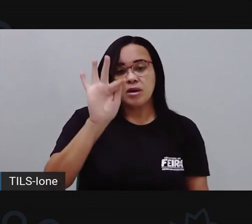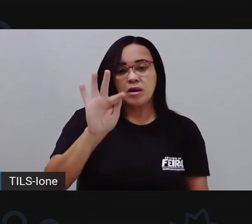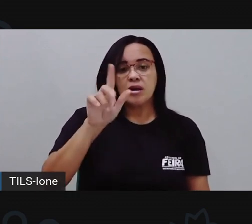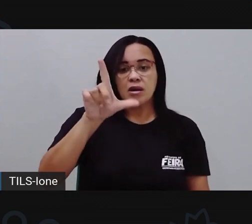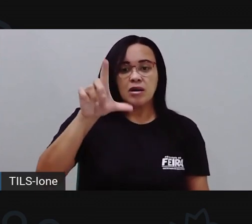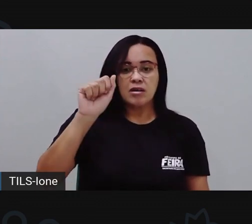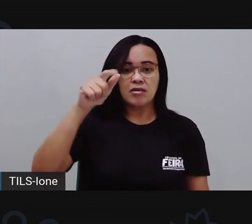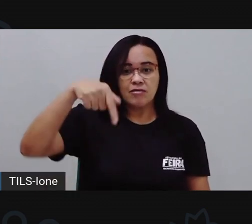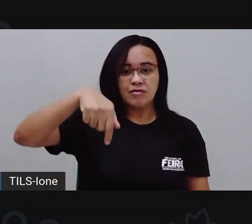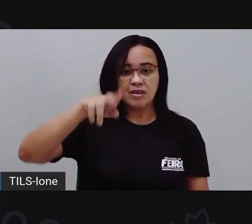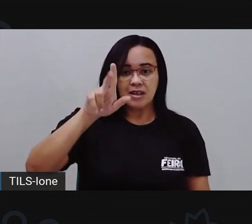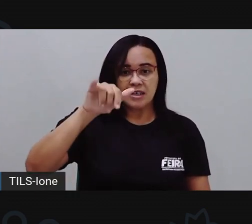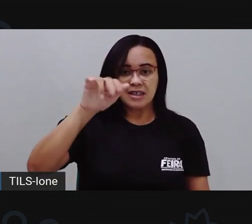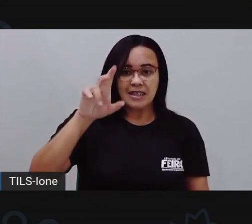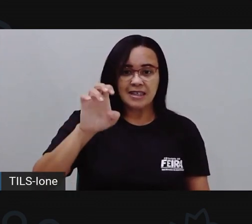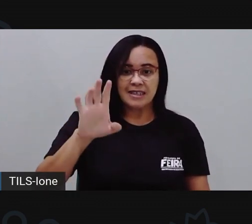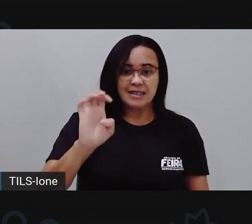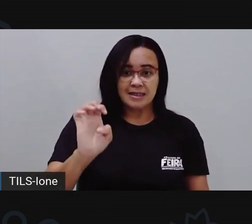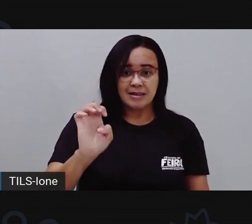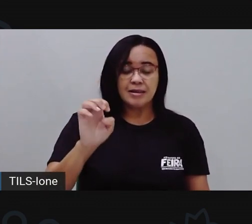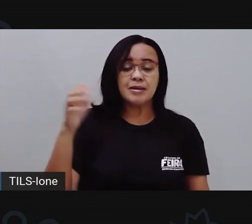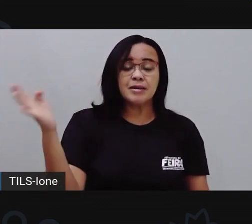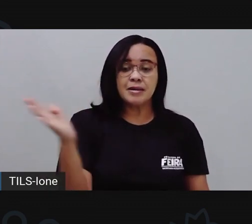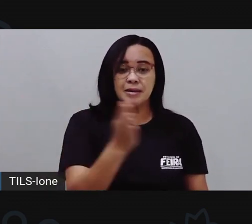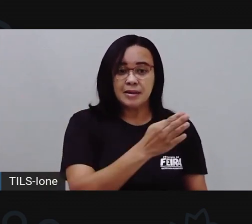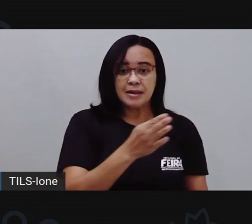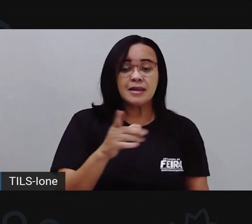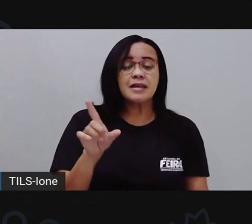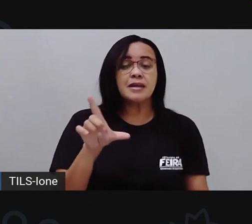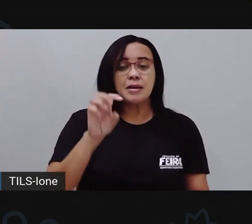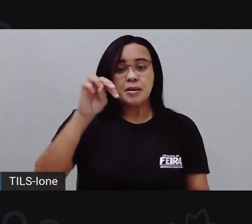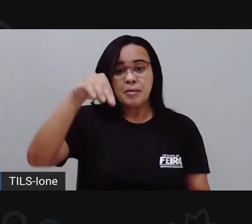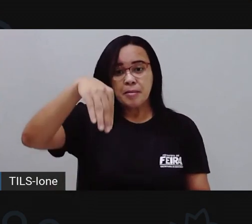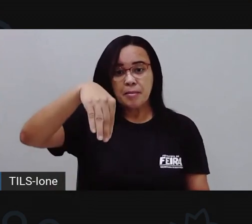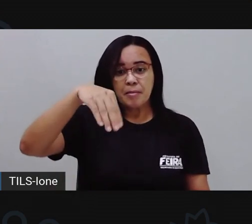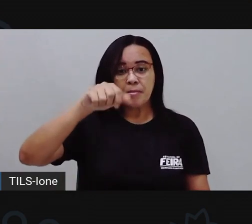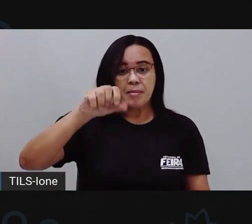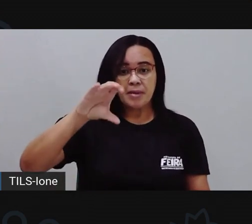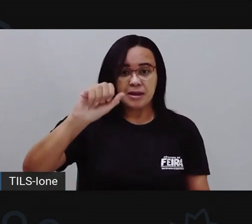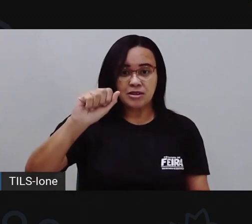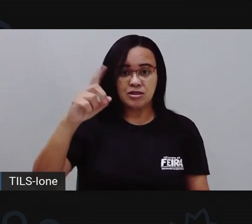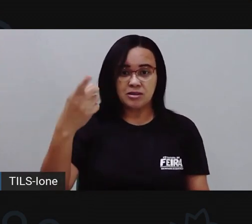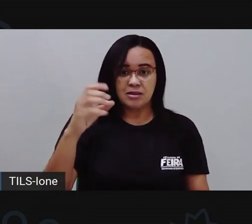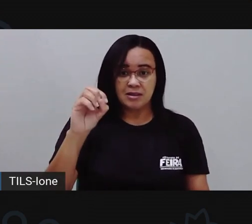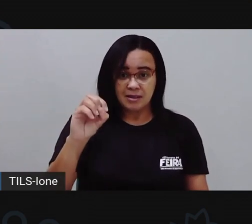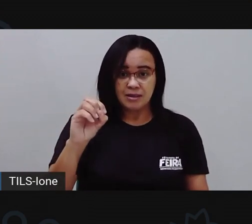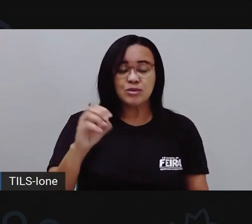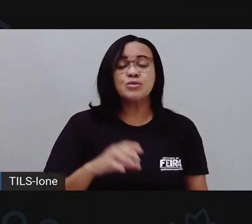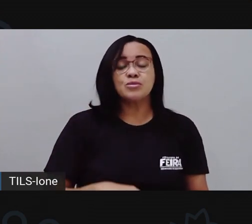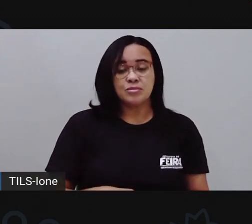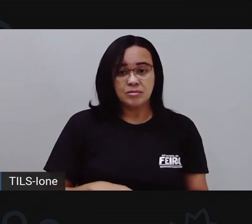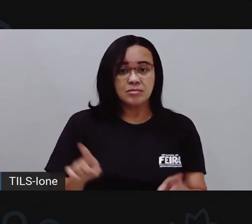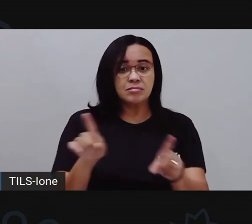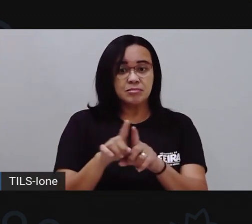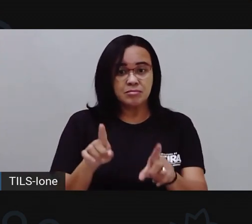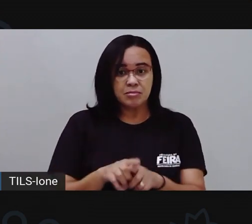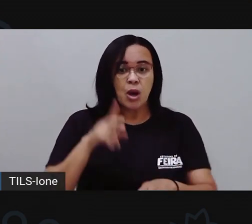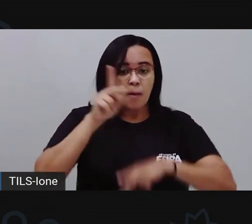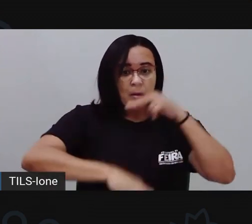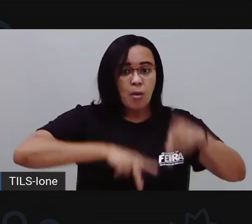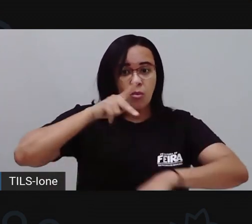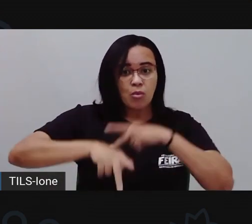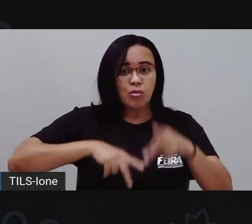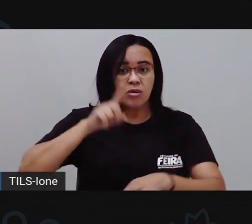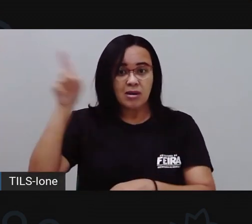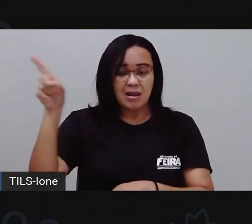Esse aqui, ó. O povo lá do sertão, que foi feito por... O autor é Zé